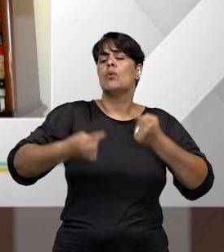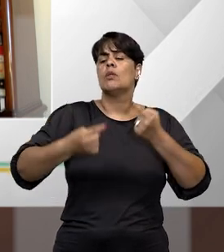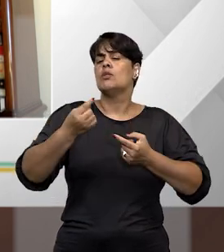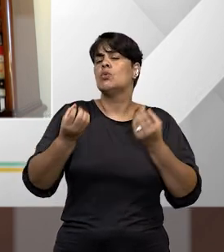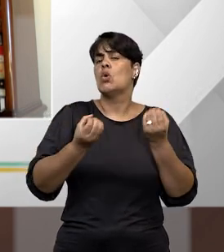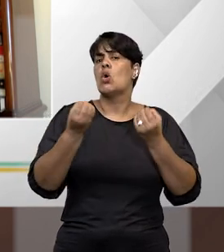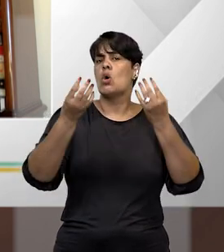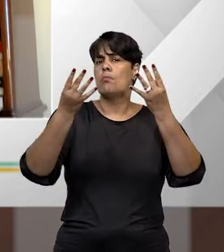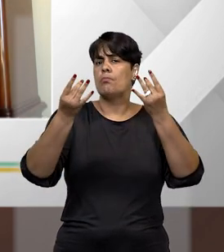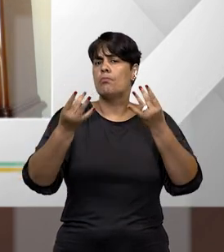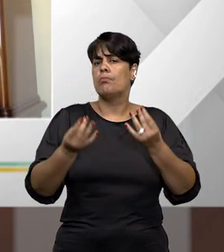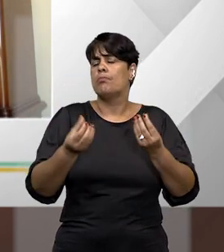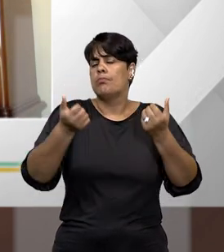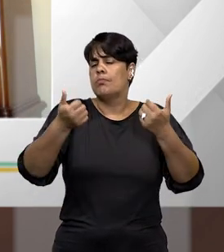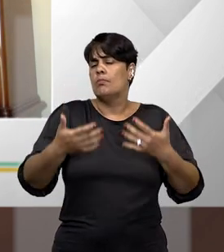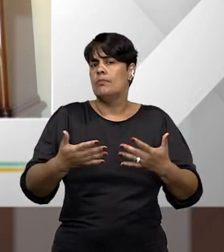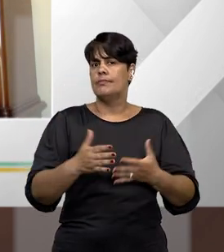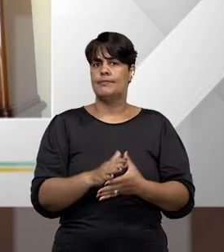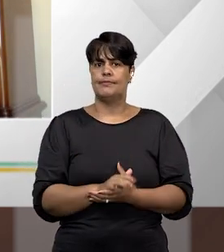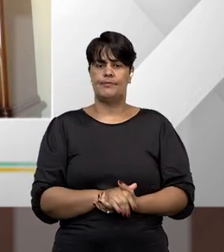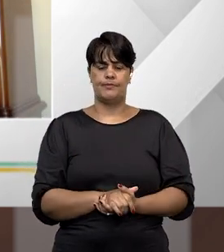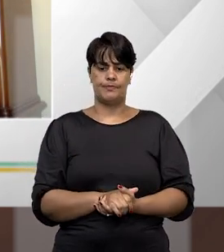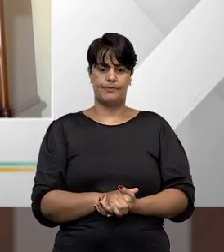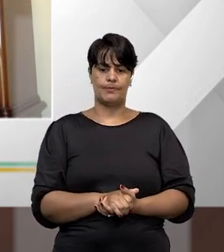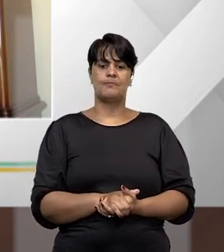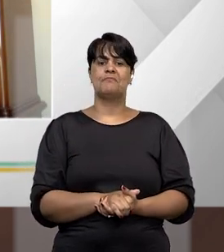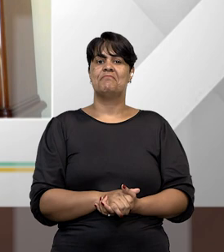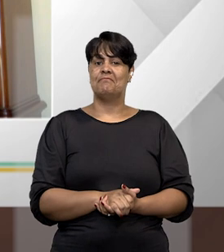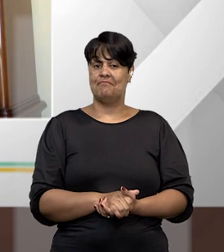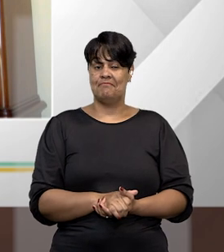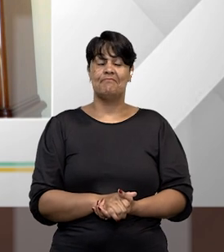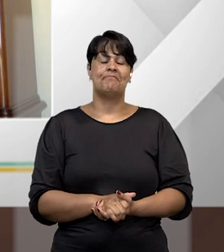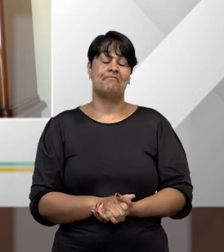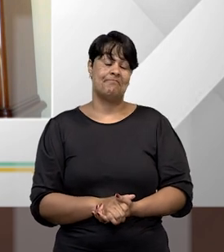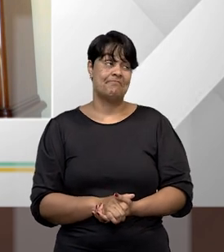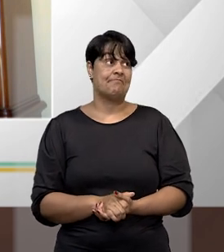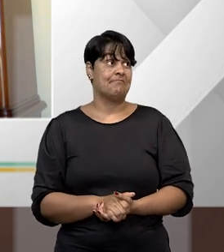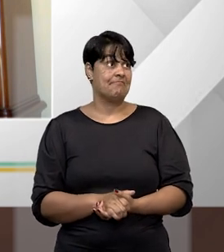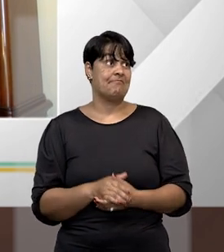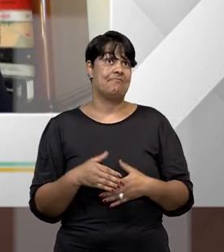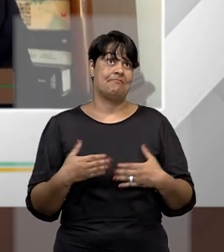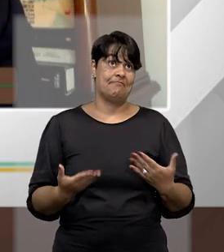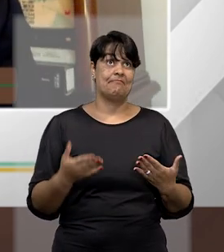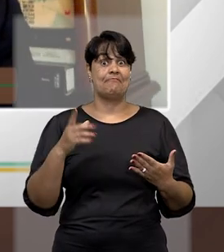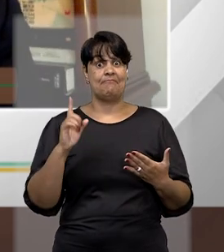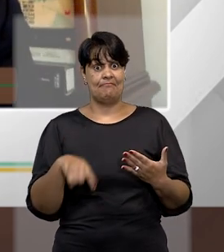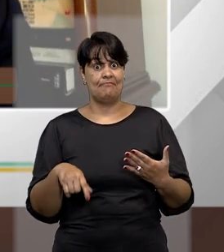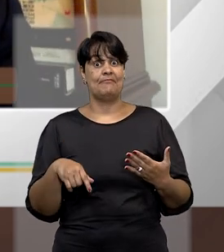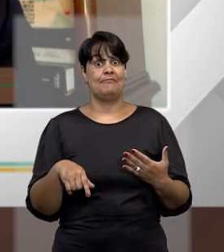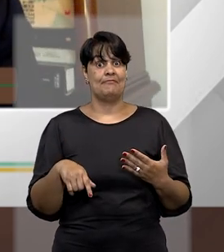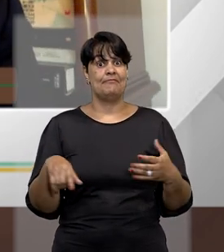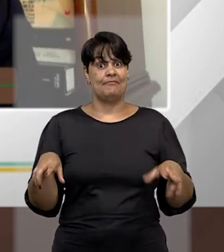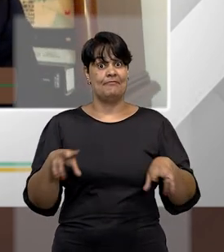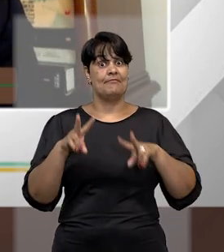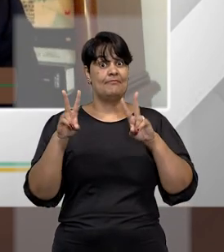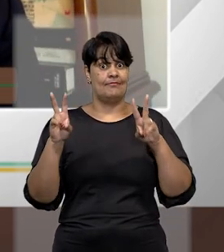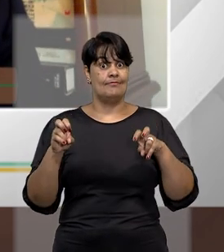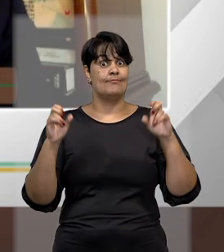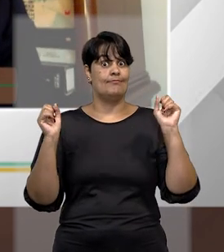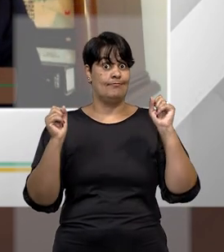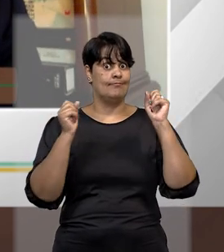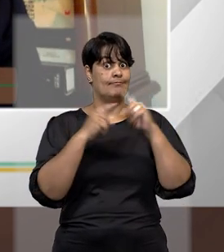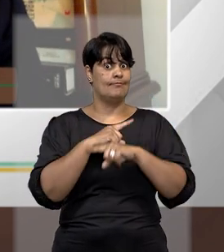É, Fátima, esse é um dos pontos que mais gerou polêmica no livro que nós escrevemos, eu e o Rogério,